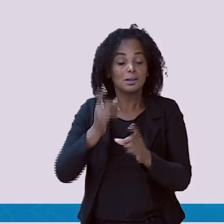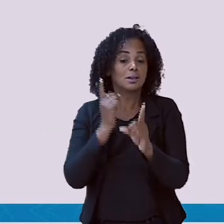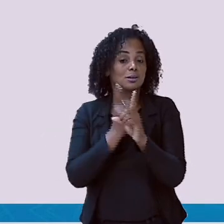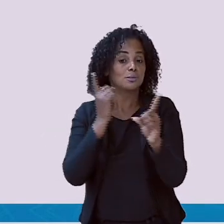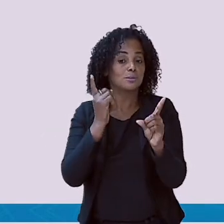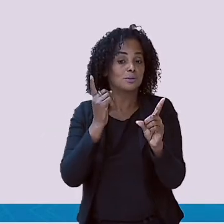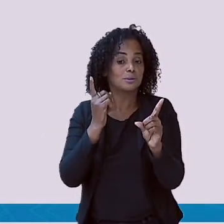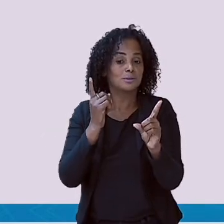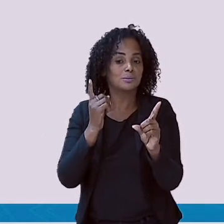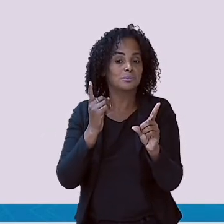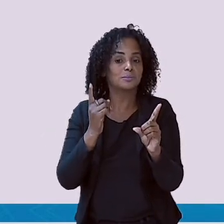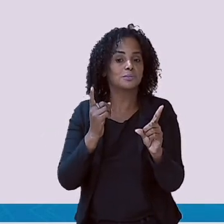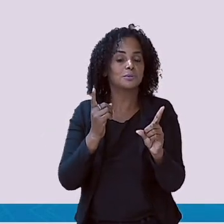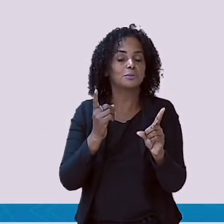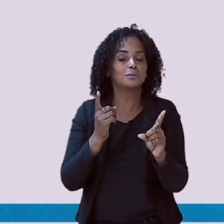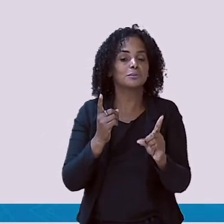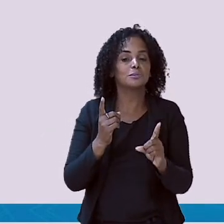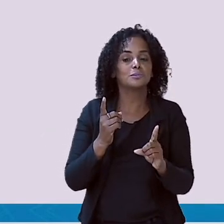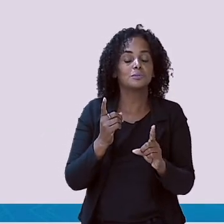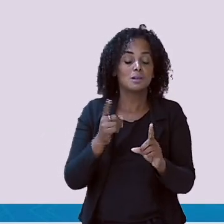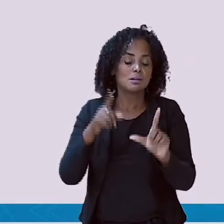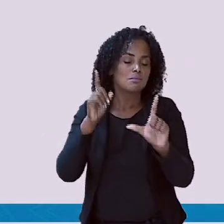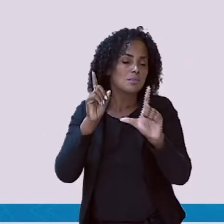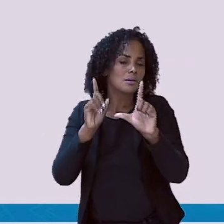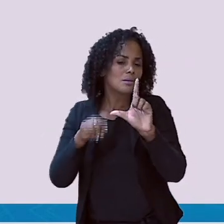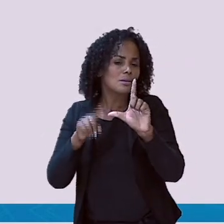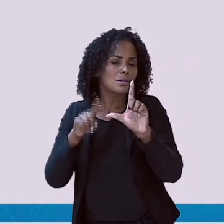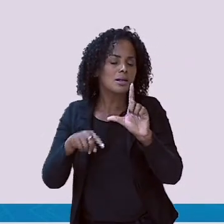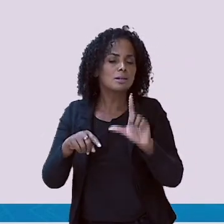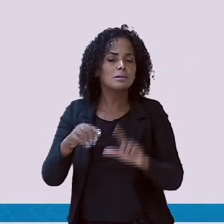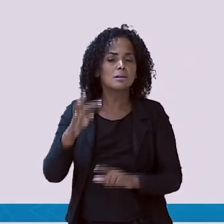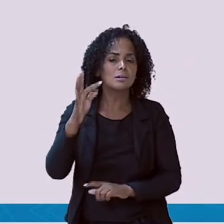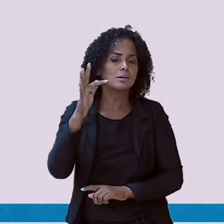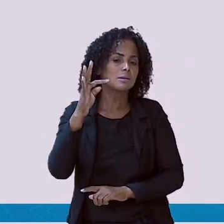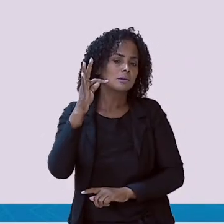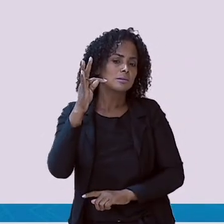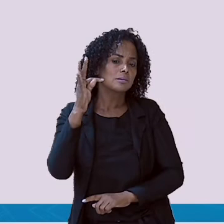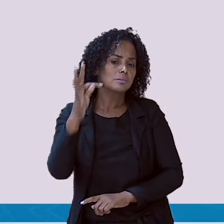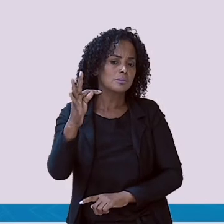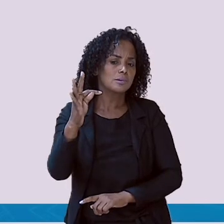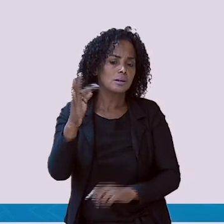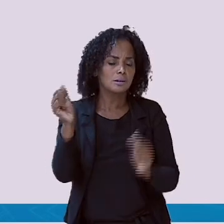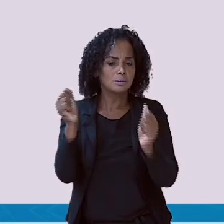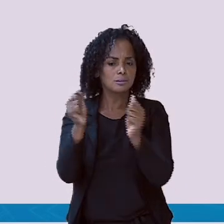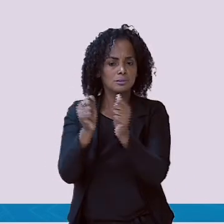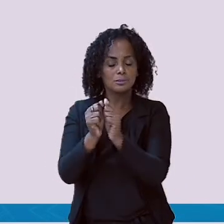sílaba Tá. A letra T junto com a letra A. Vamos escrever?